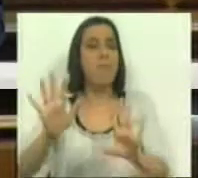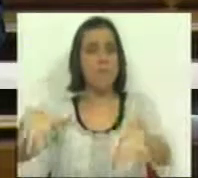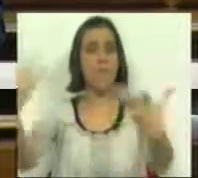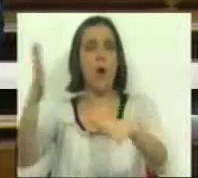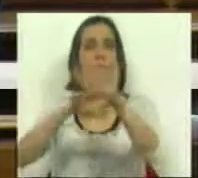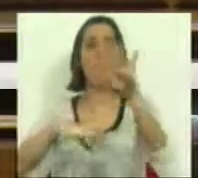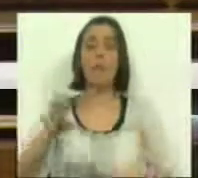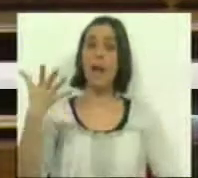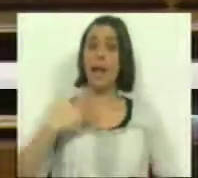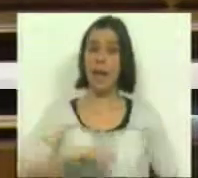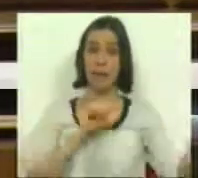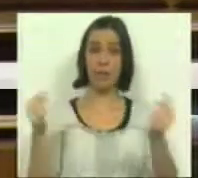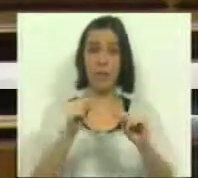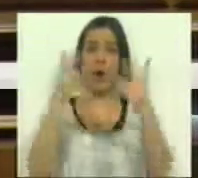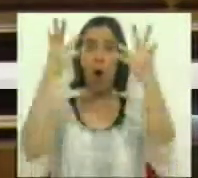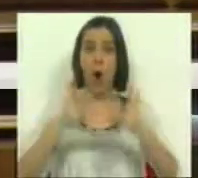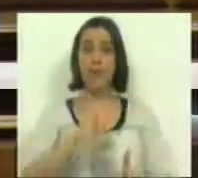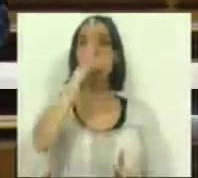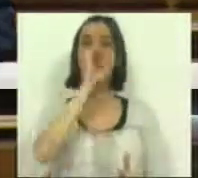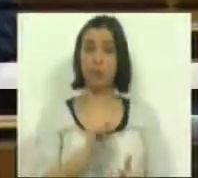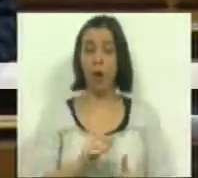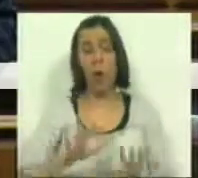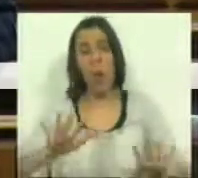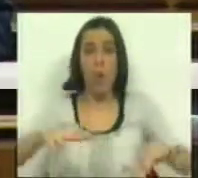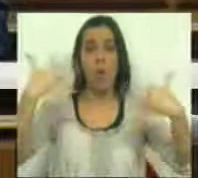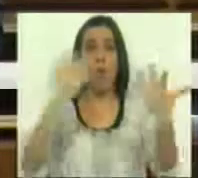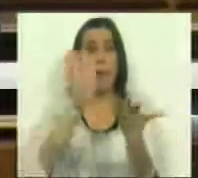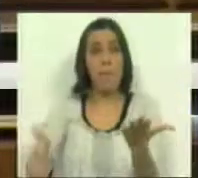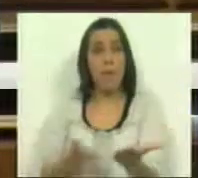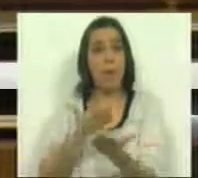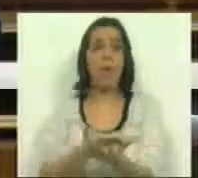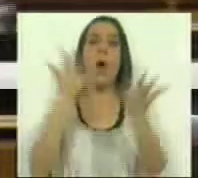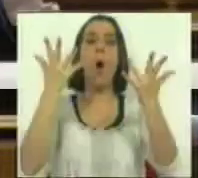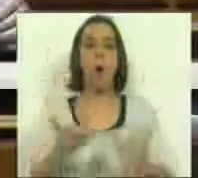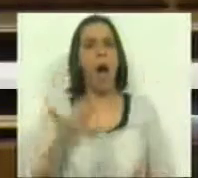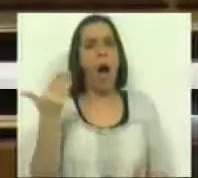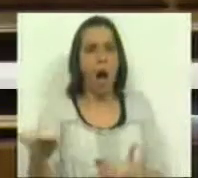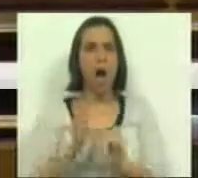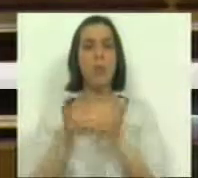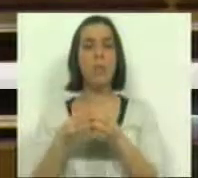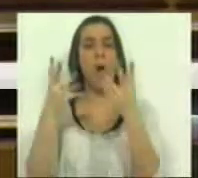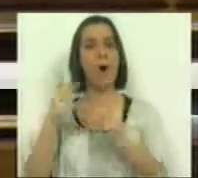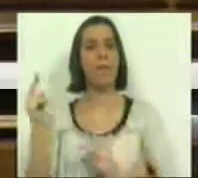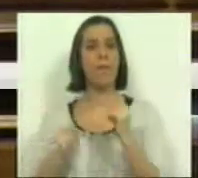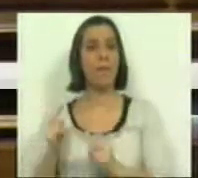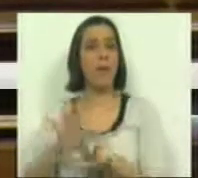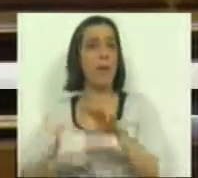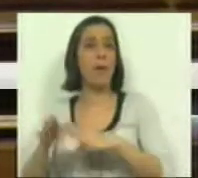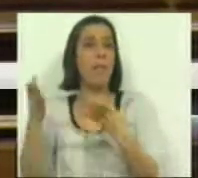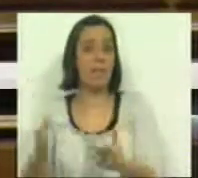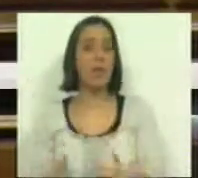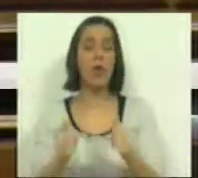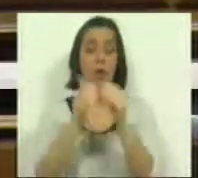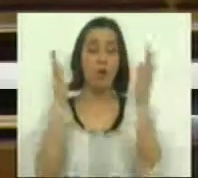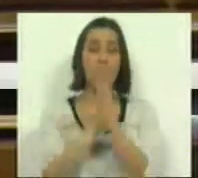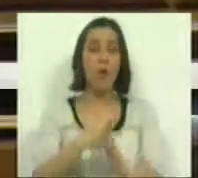pode fazer. Se querem debater o Orçamento do Estado ou qualquer proposta orçamental, temos a Comissão de Orçamento e Finanças para o fazer. E